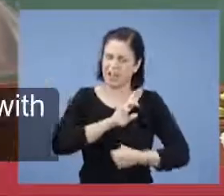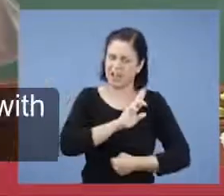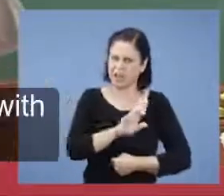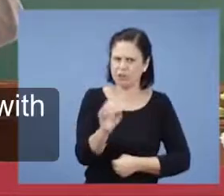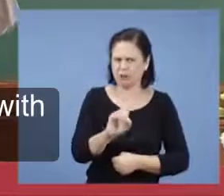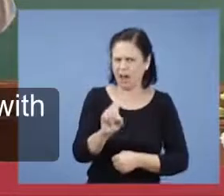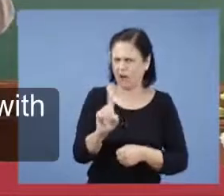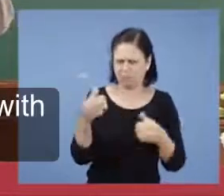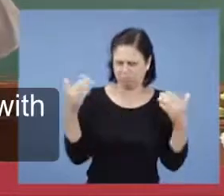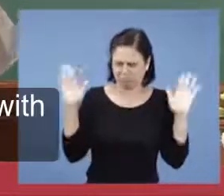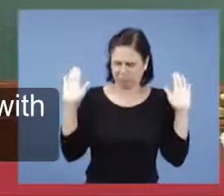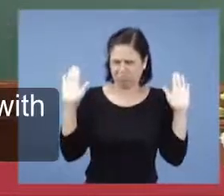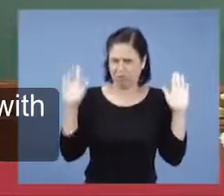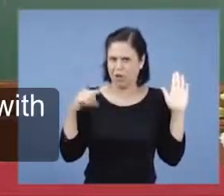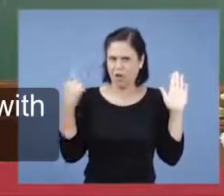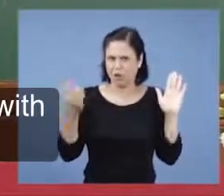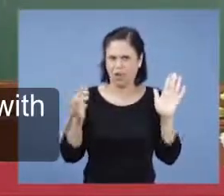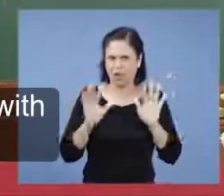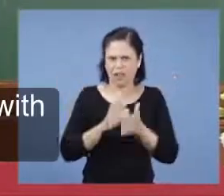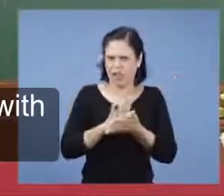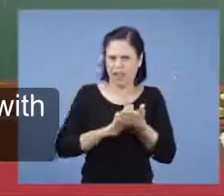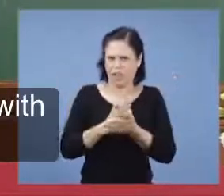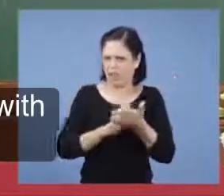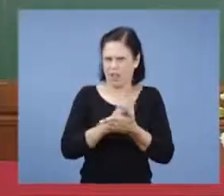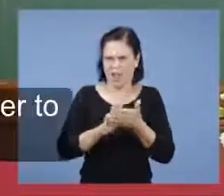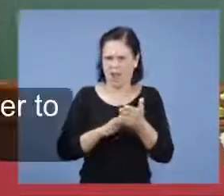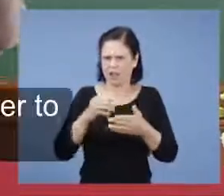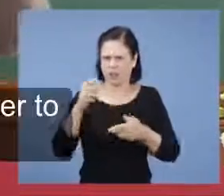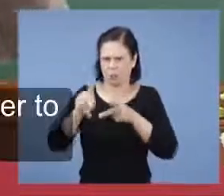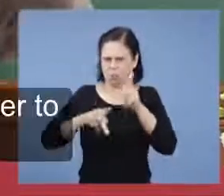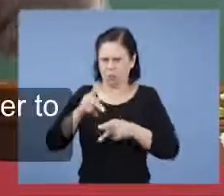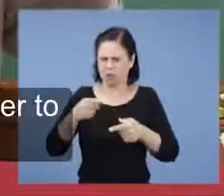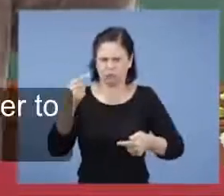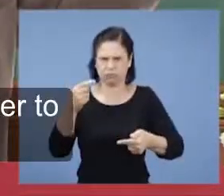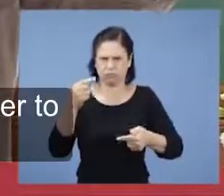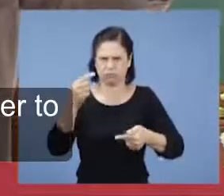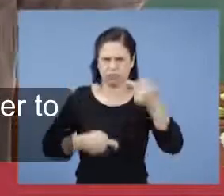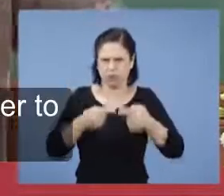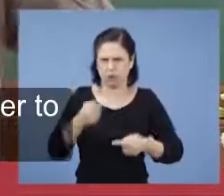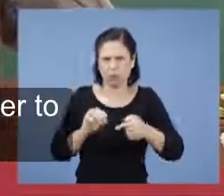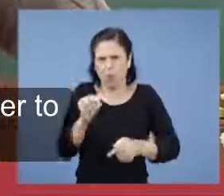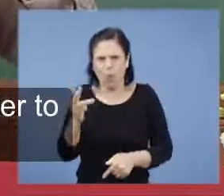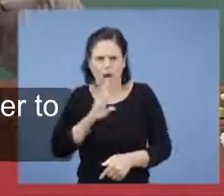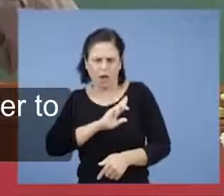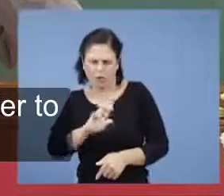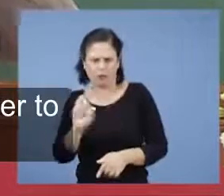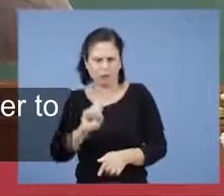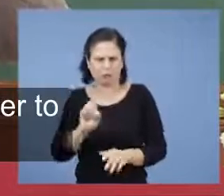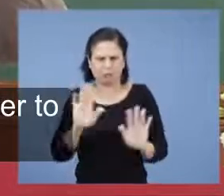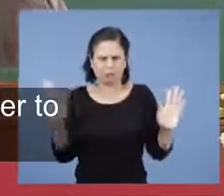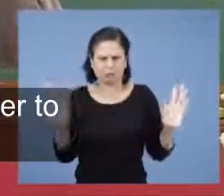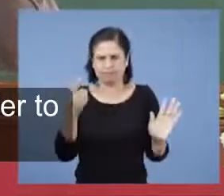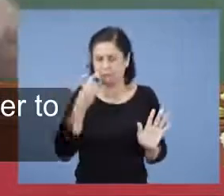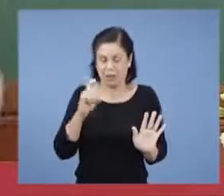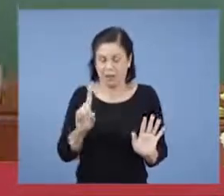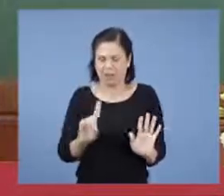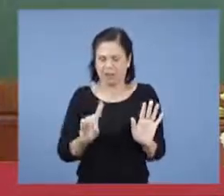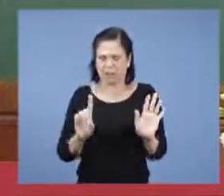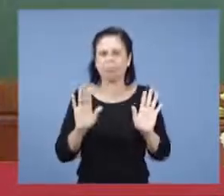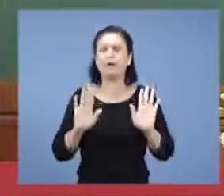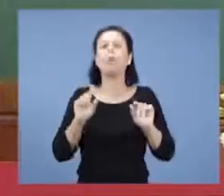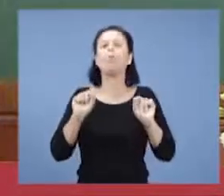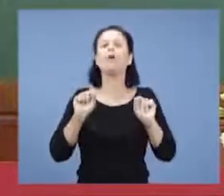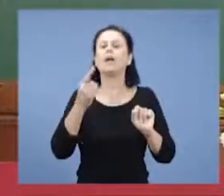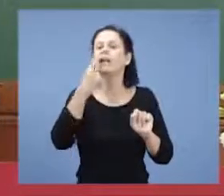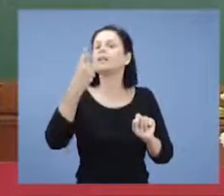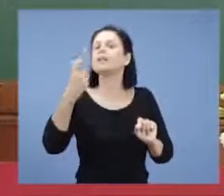disso. Não temos nada com o povo, com a política, com a religião. Nada disso. Não interessa para nós. O